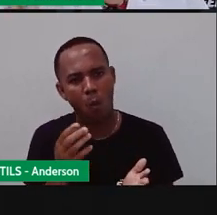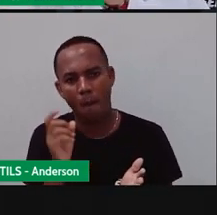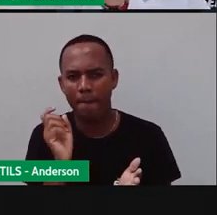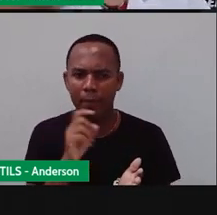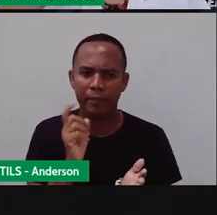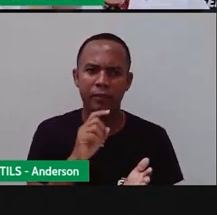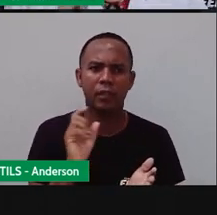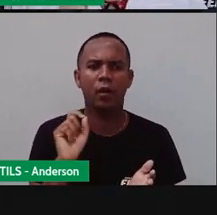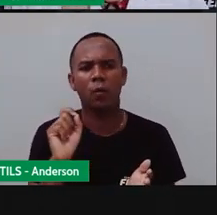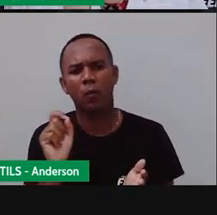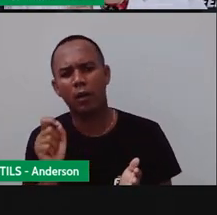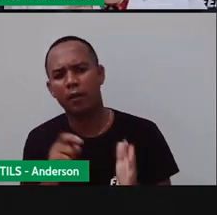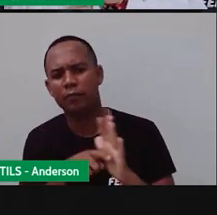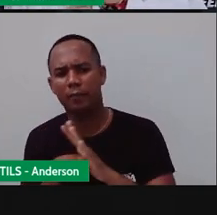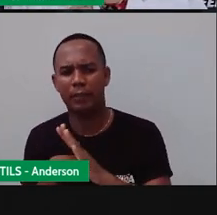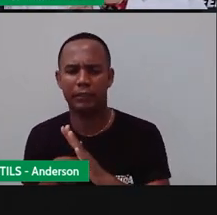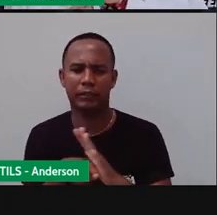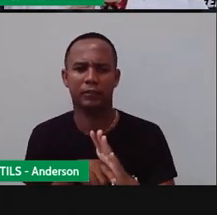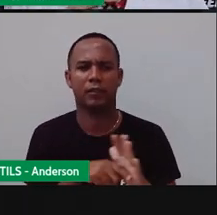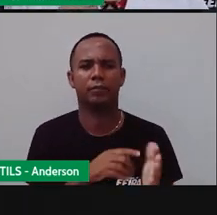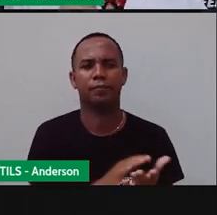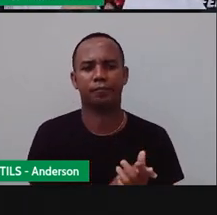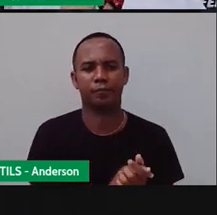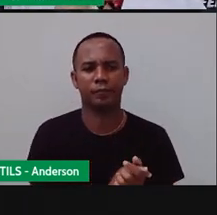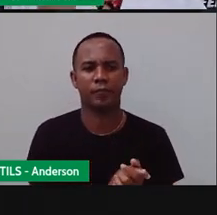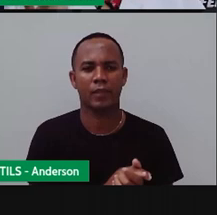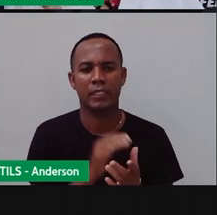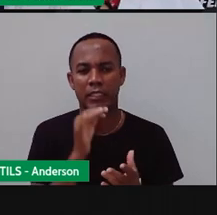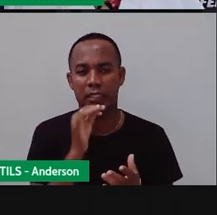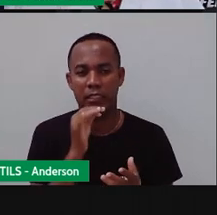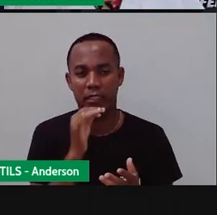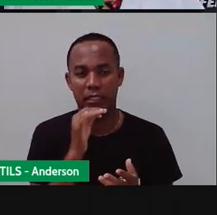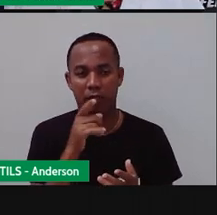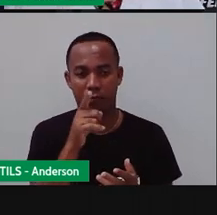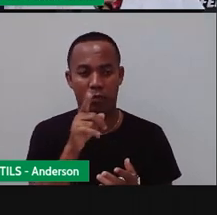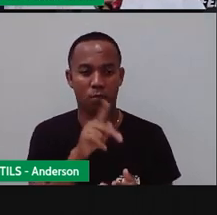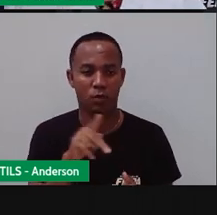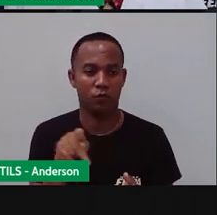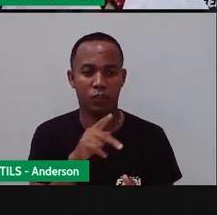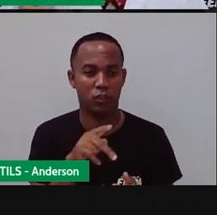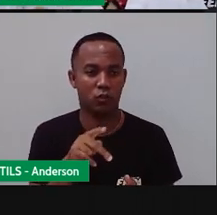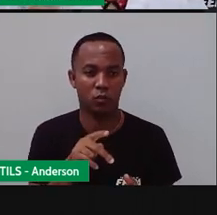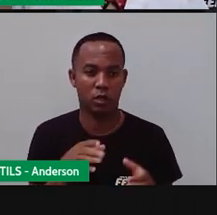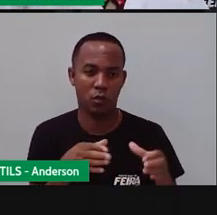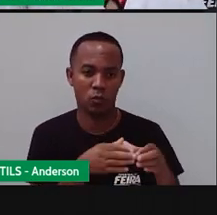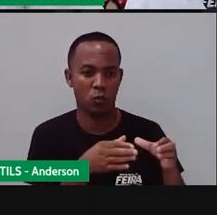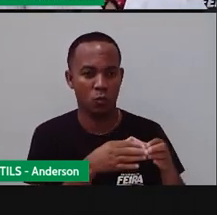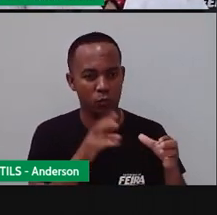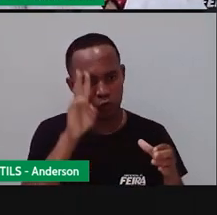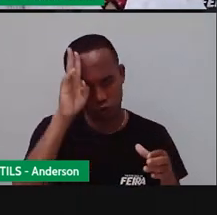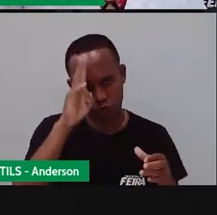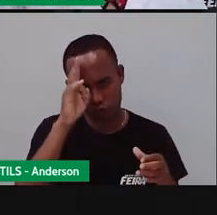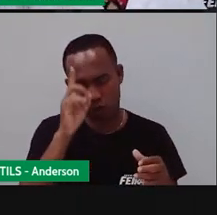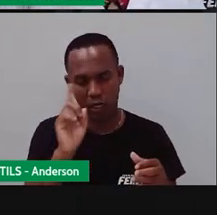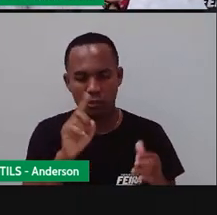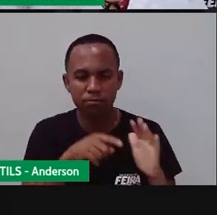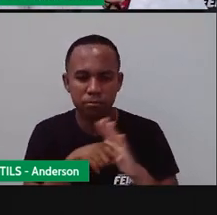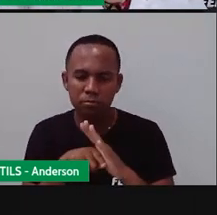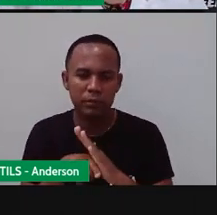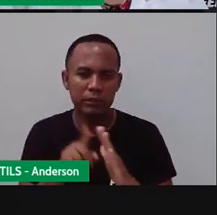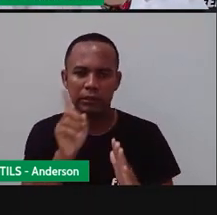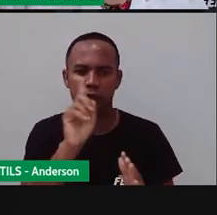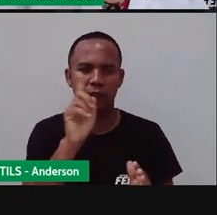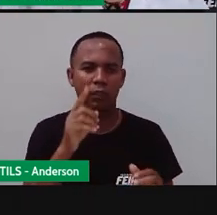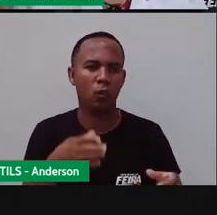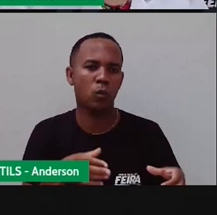certeza de que aquilo é verdade. No meu caso, eu não sou historiadora, tá? Então, cabe aí quem